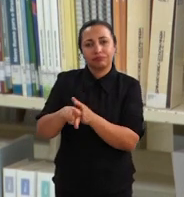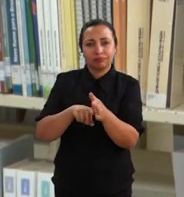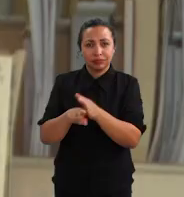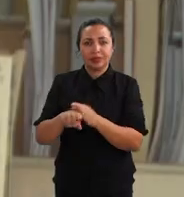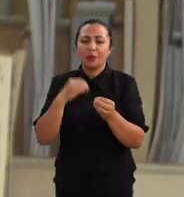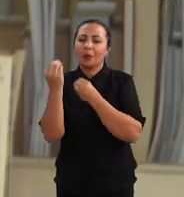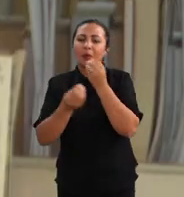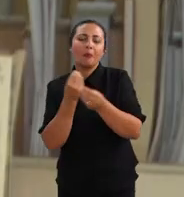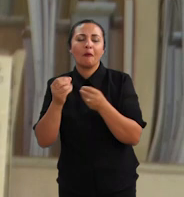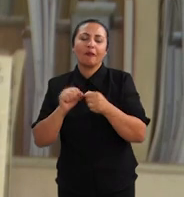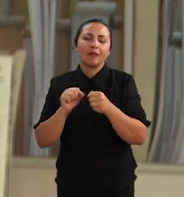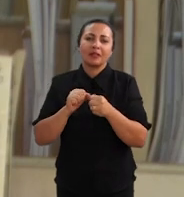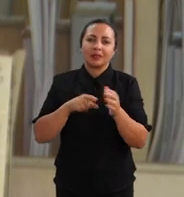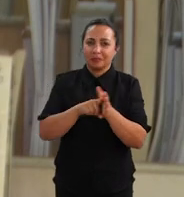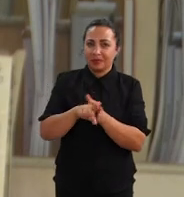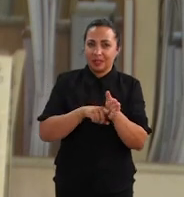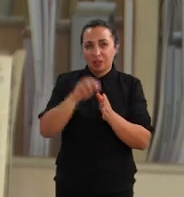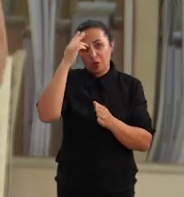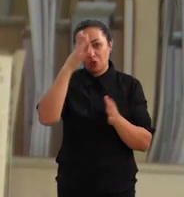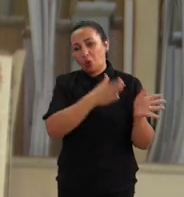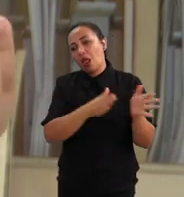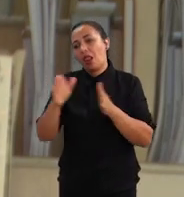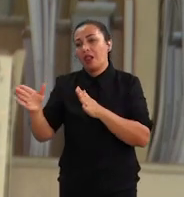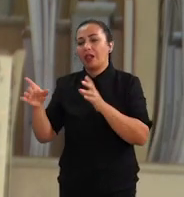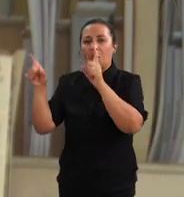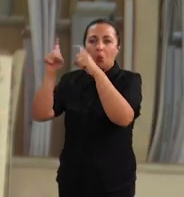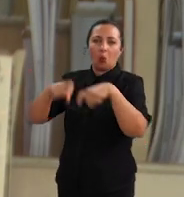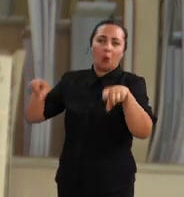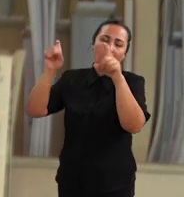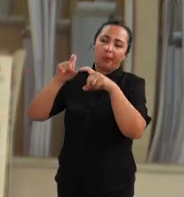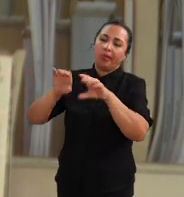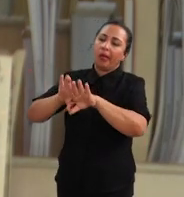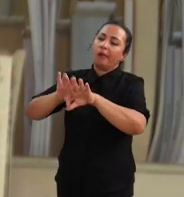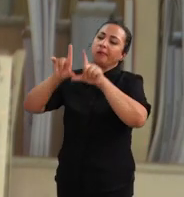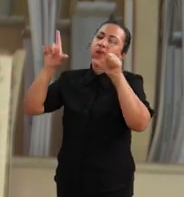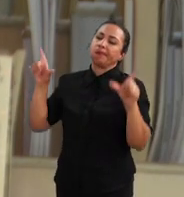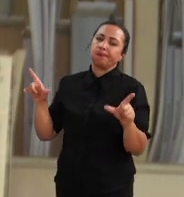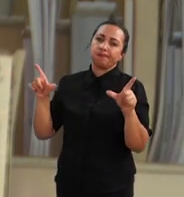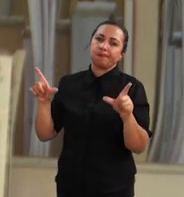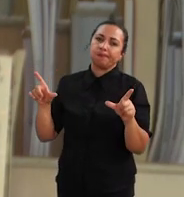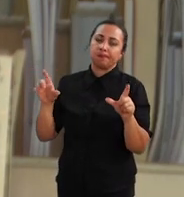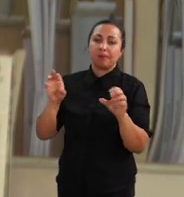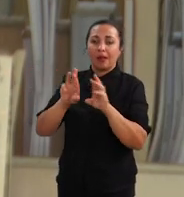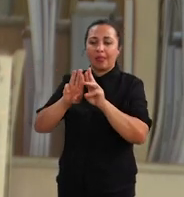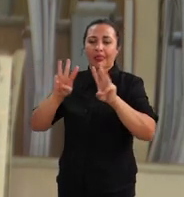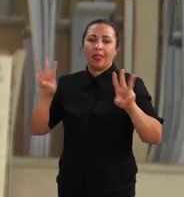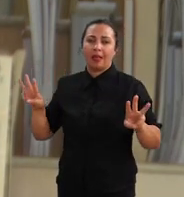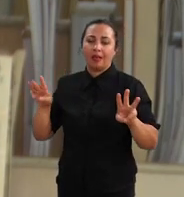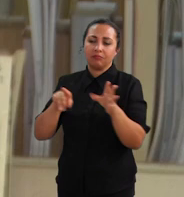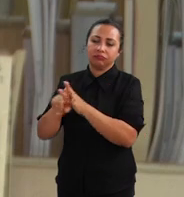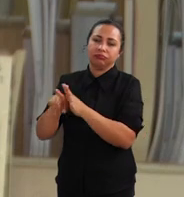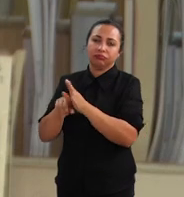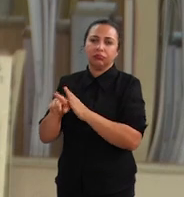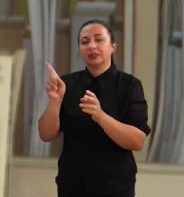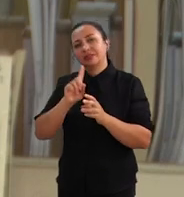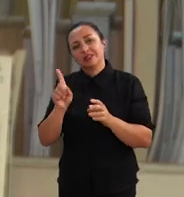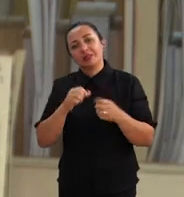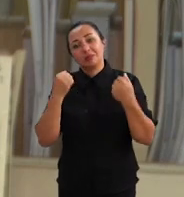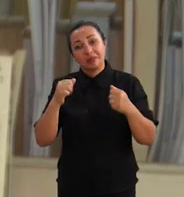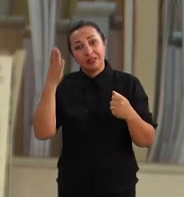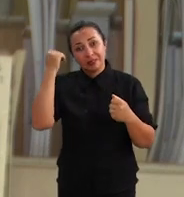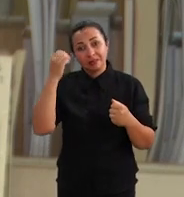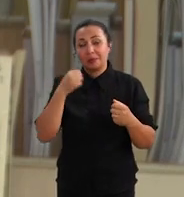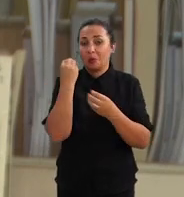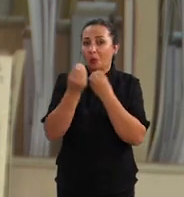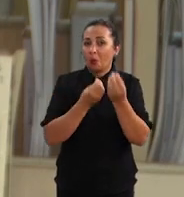eles pesquisarem. Então como é que eu vou fazer essa pesquisa? Não é só ir no computador e abrir lá qualquer site que você abrir e pesquisar. Não,